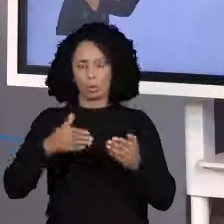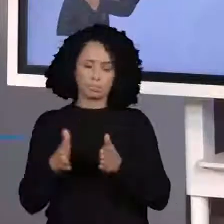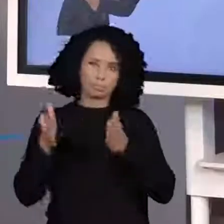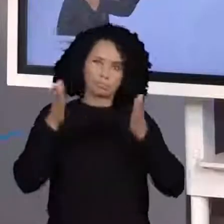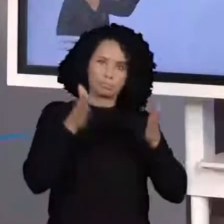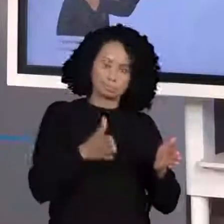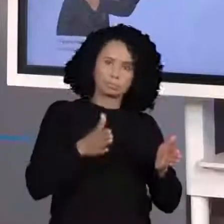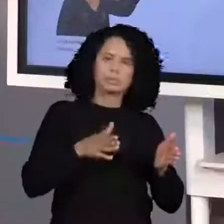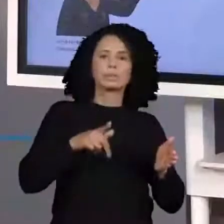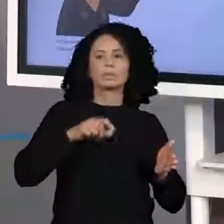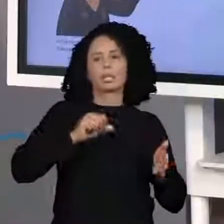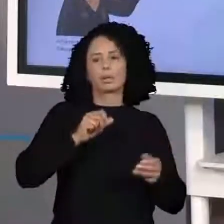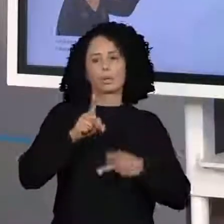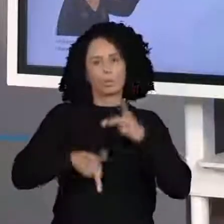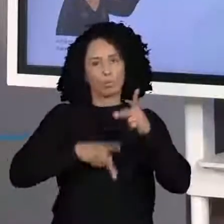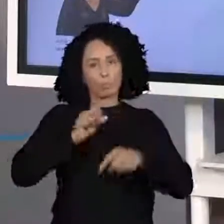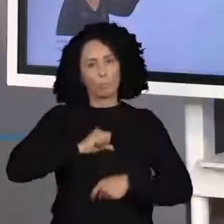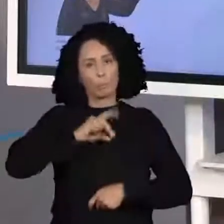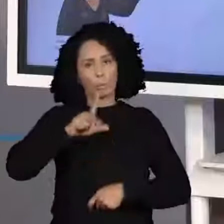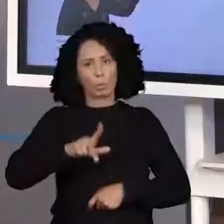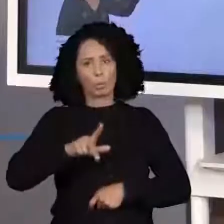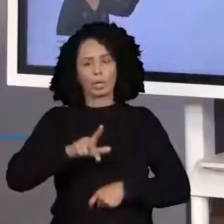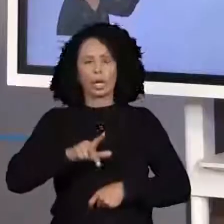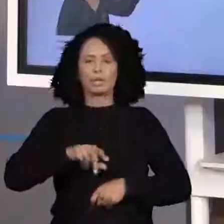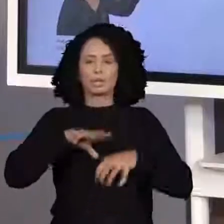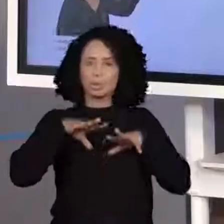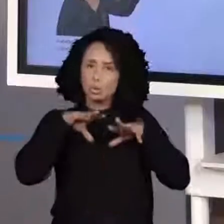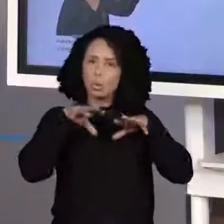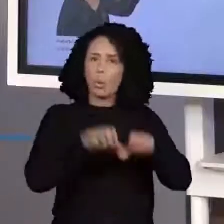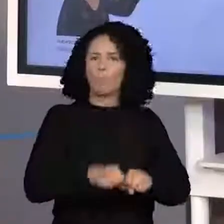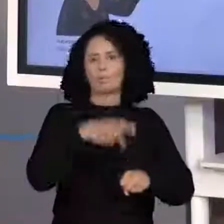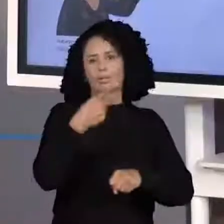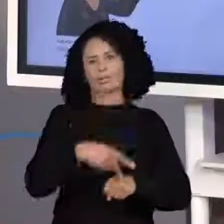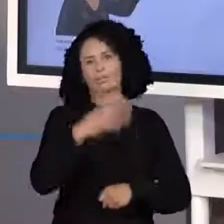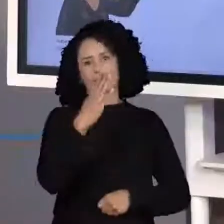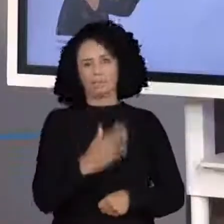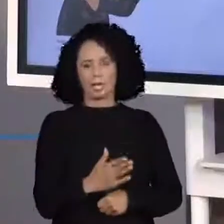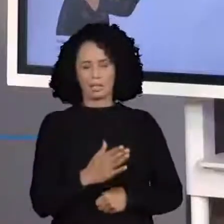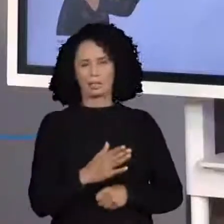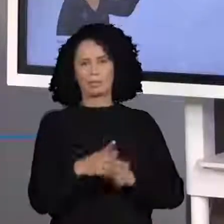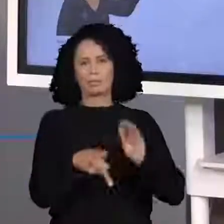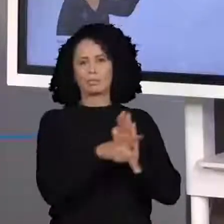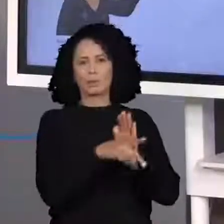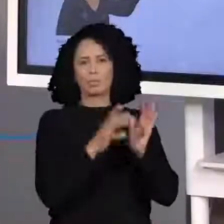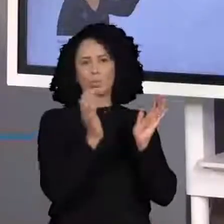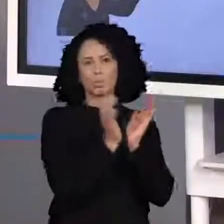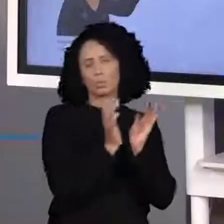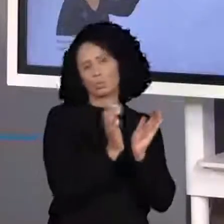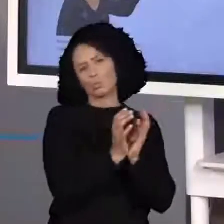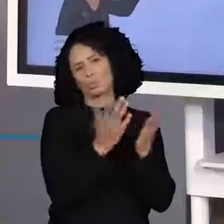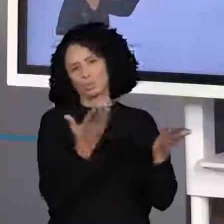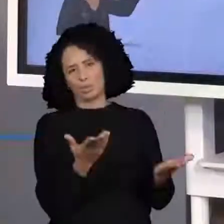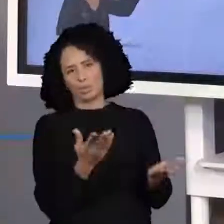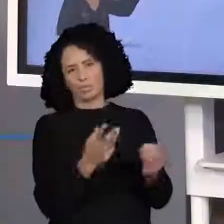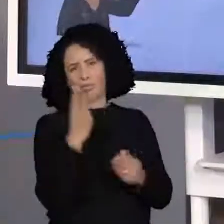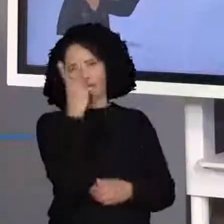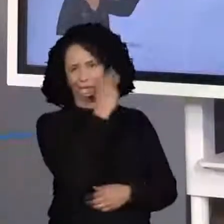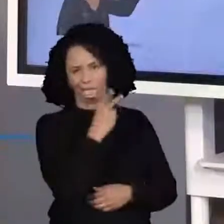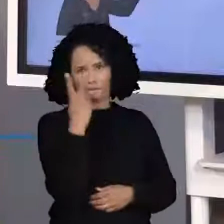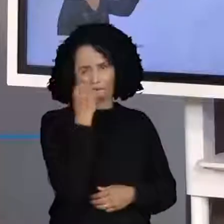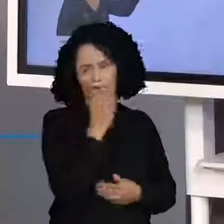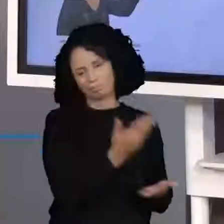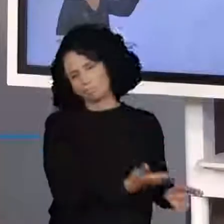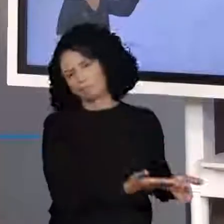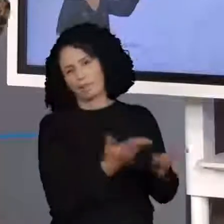dominando as terras brasileiras e tomando tudo aí que estavam aí à vista dos portugueses e levando para a